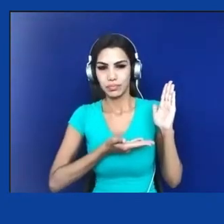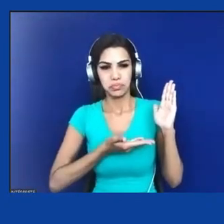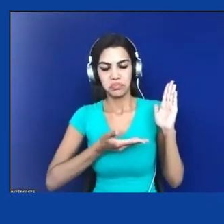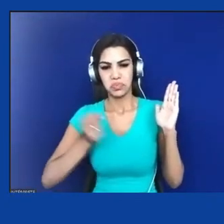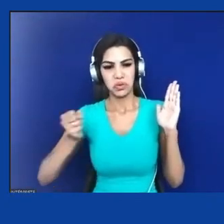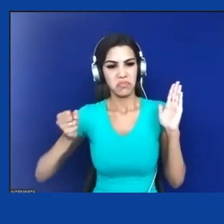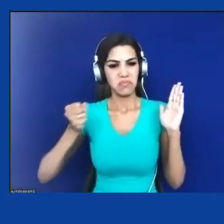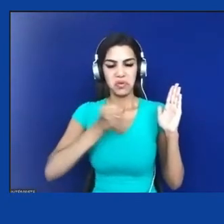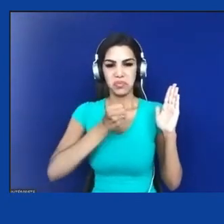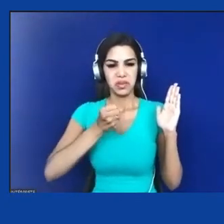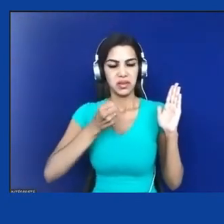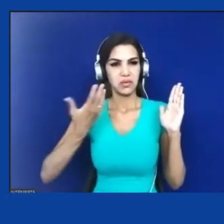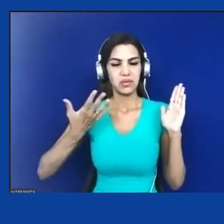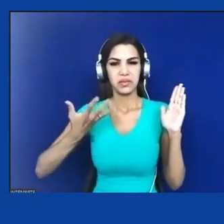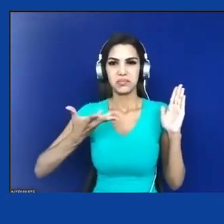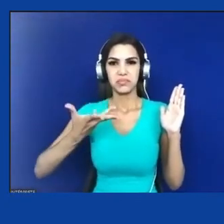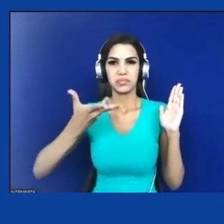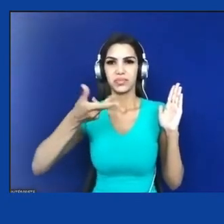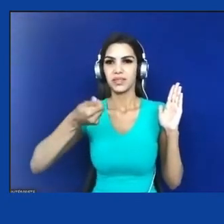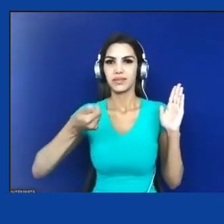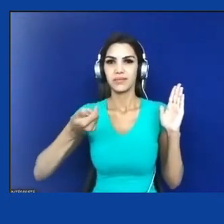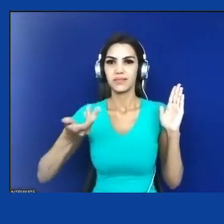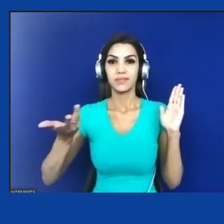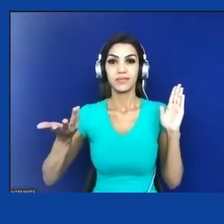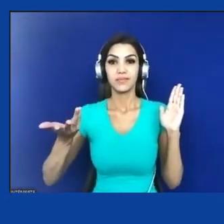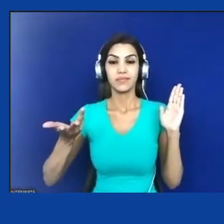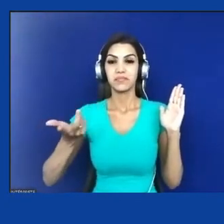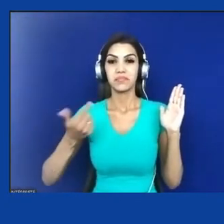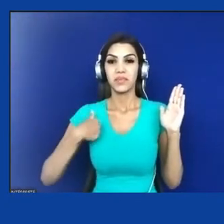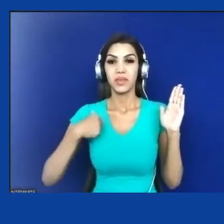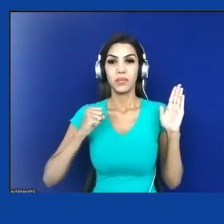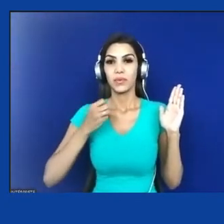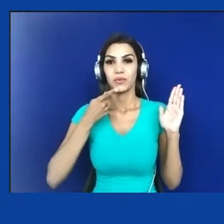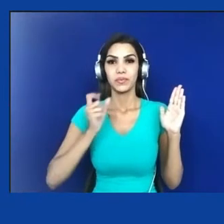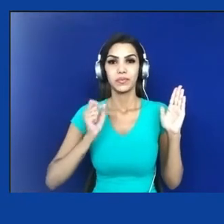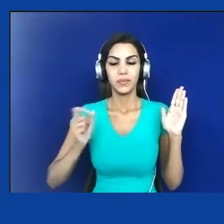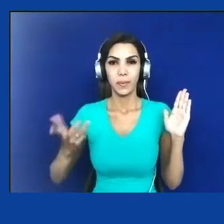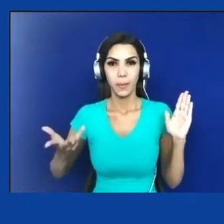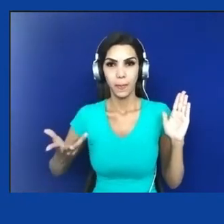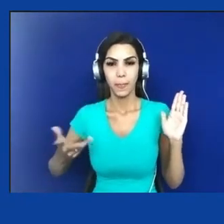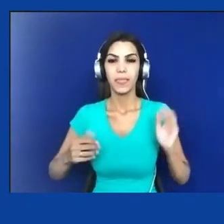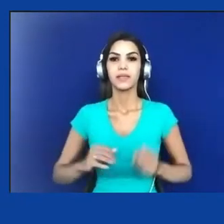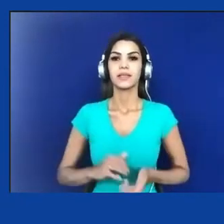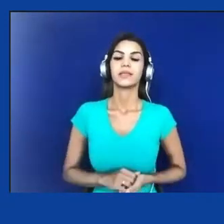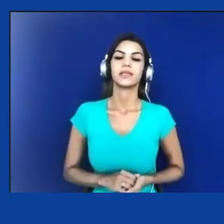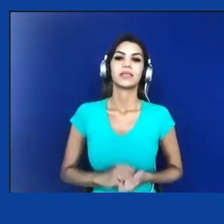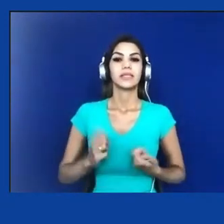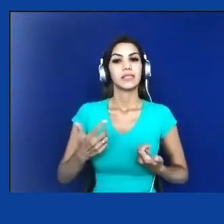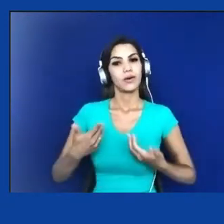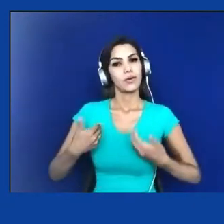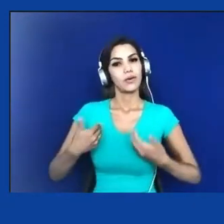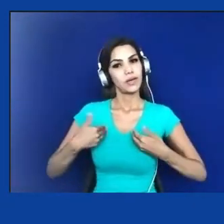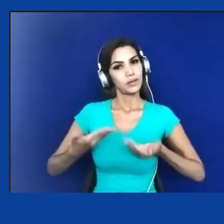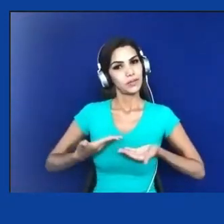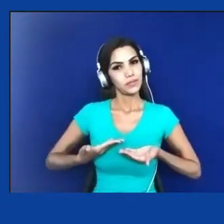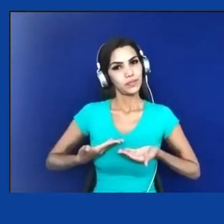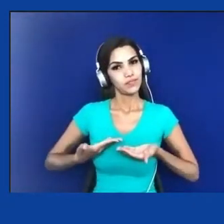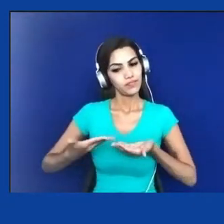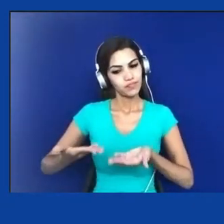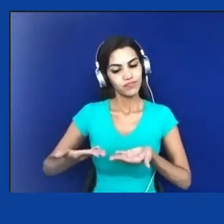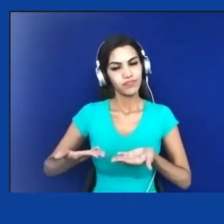brilhantes, enfim, e o que eu poderia dizer? Então, dentro da convocação específica do simpósio